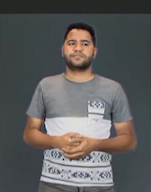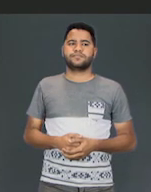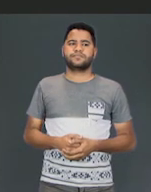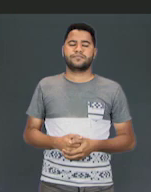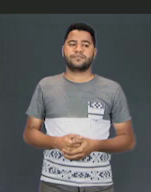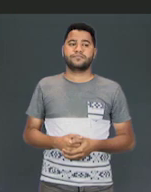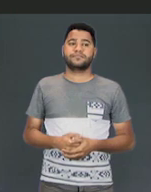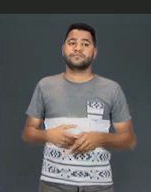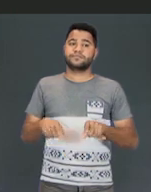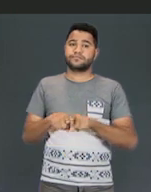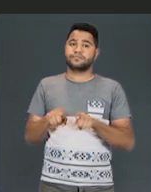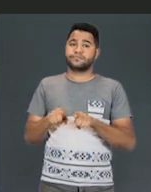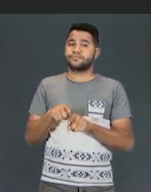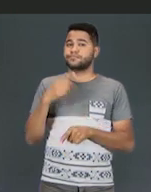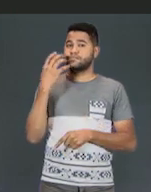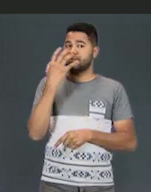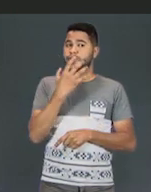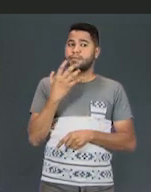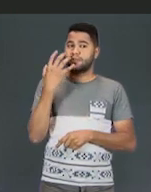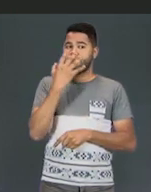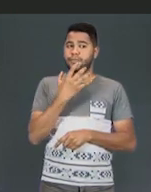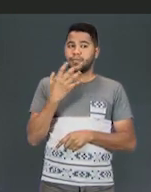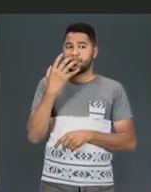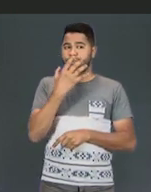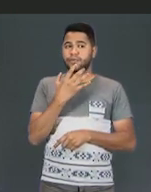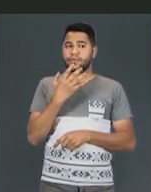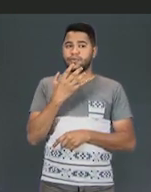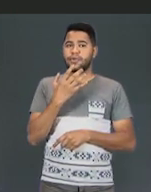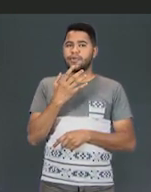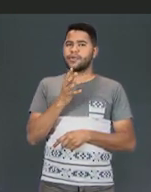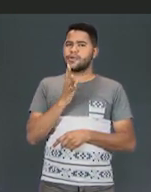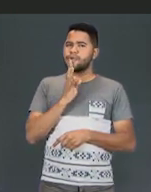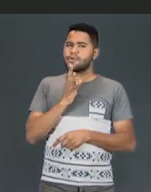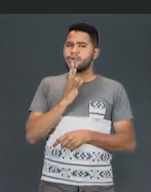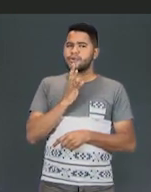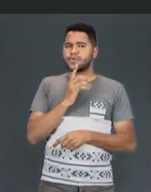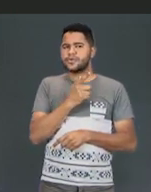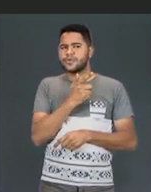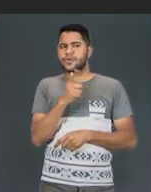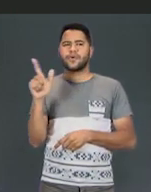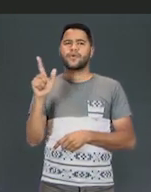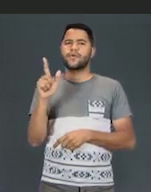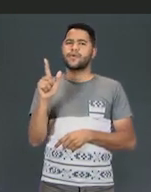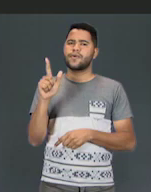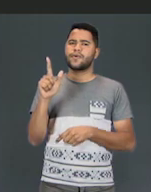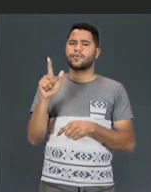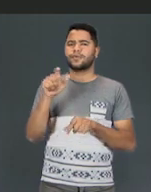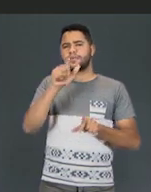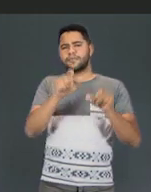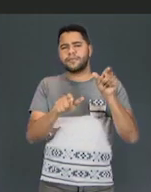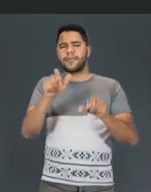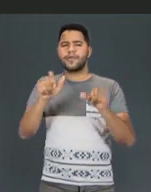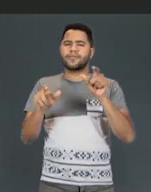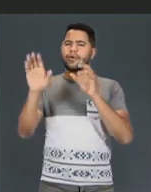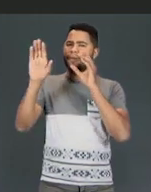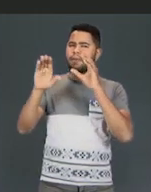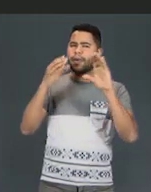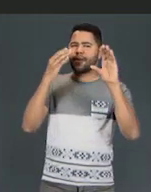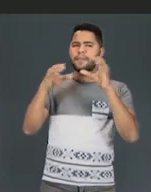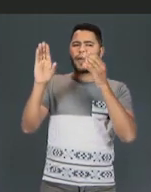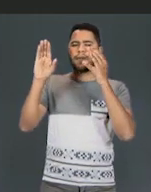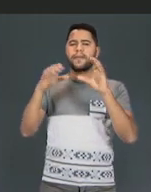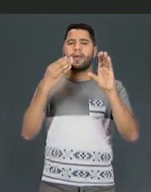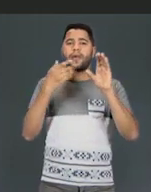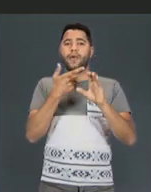Temos também a música. Então, vamos conhecer outros cantores, né? Outras bandas aí